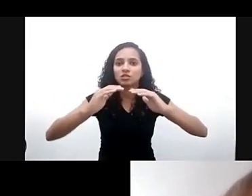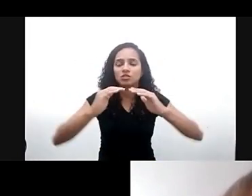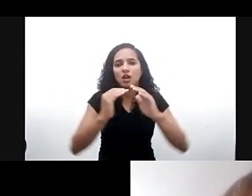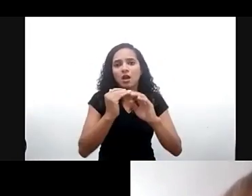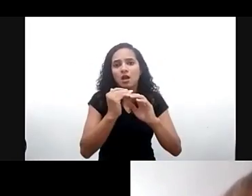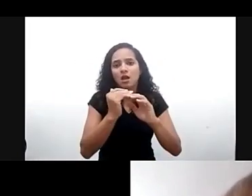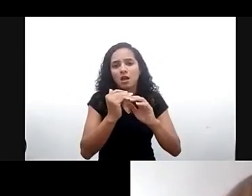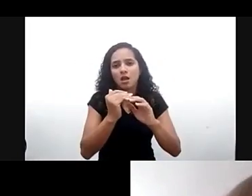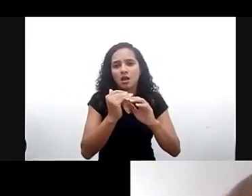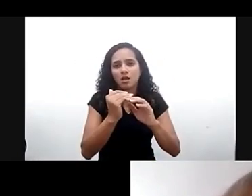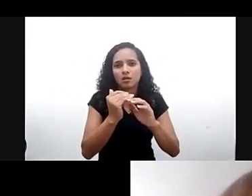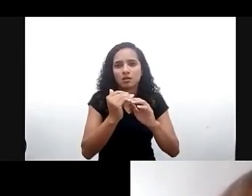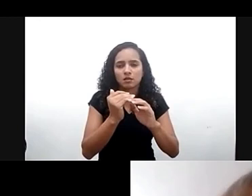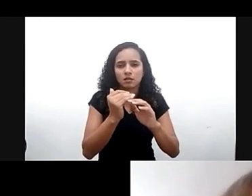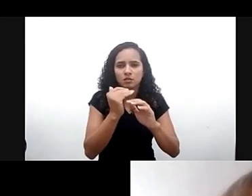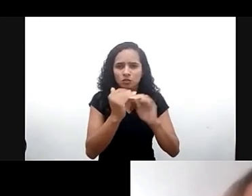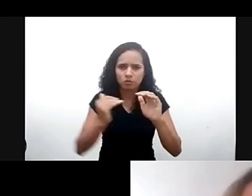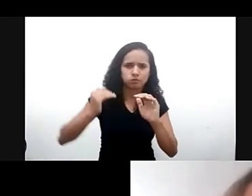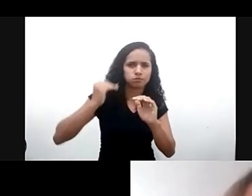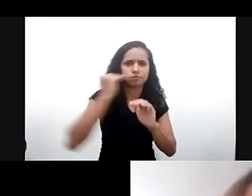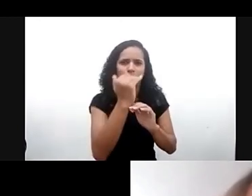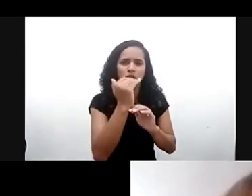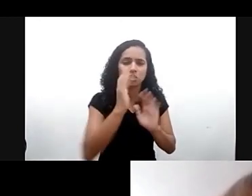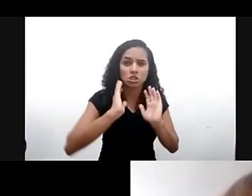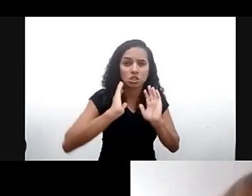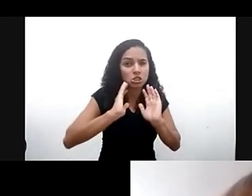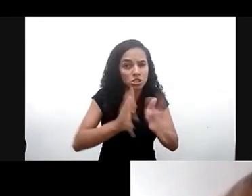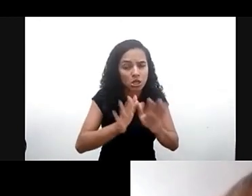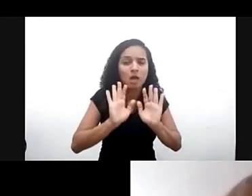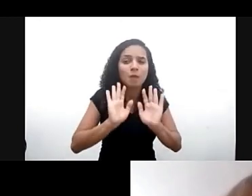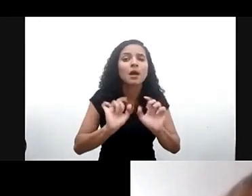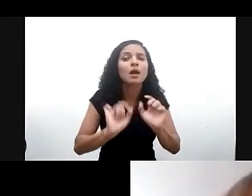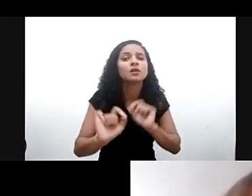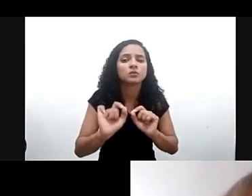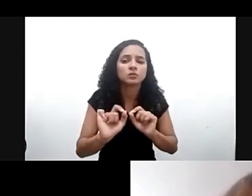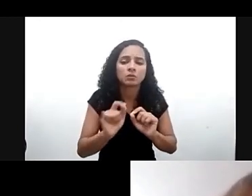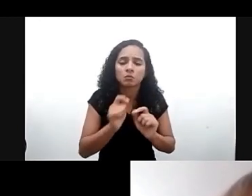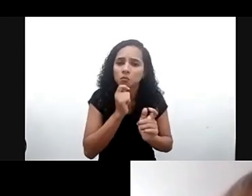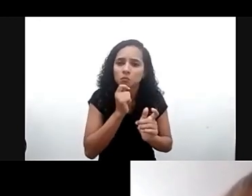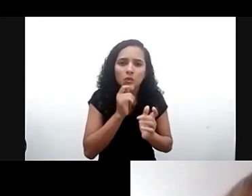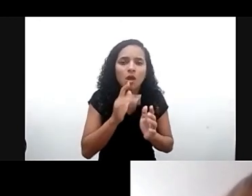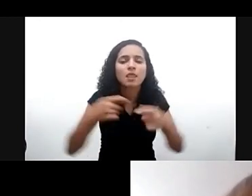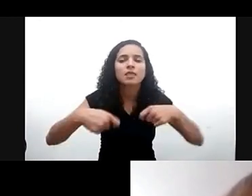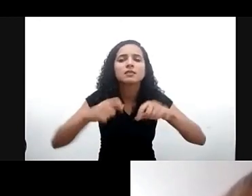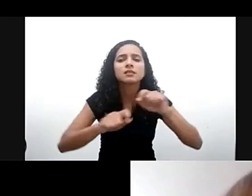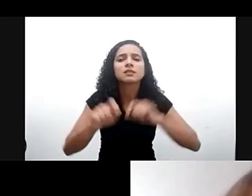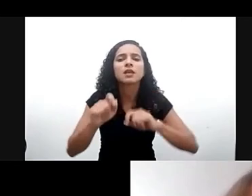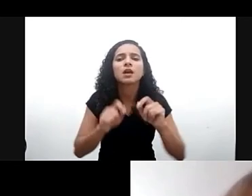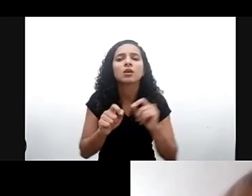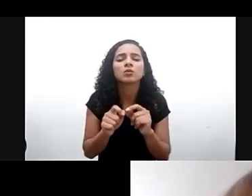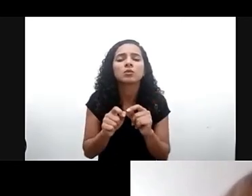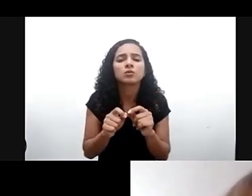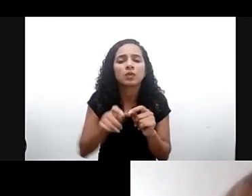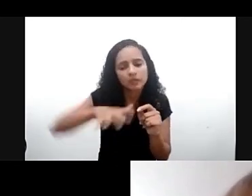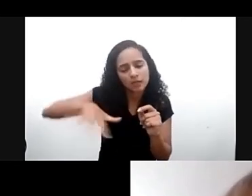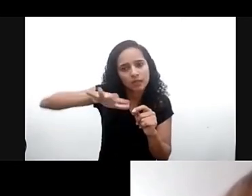com o nível de grande inequidade que há que é necessário que haja